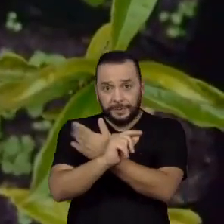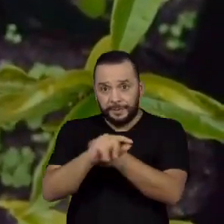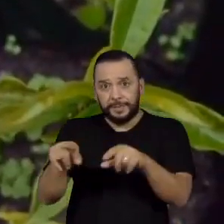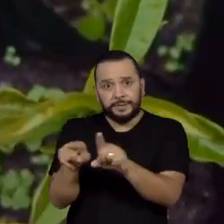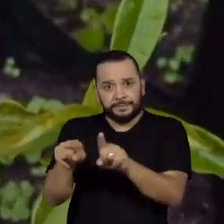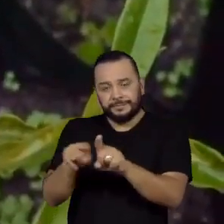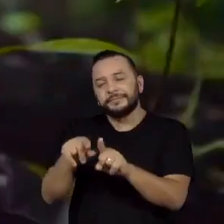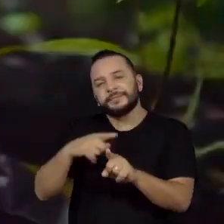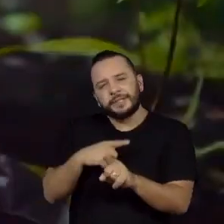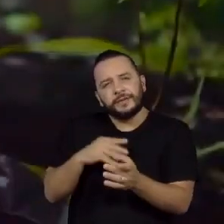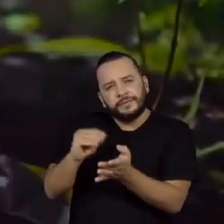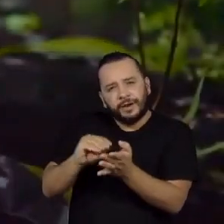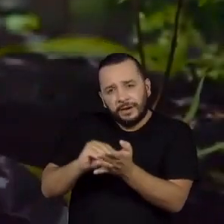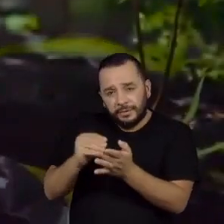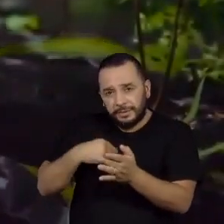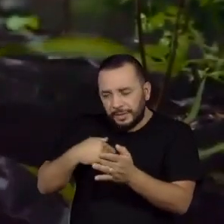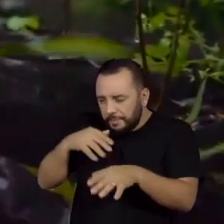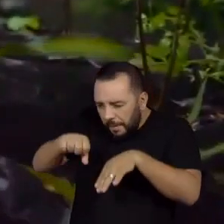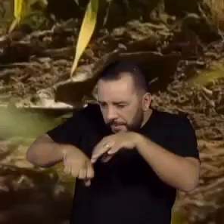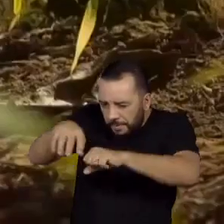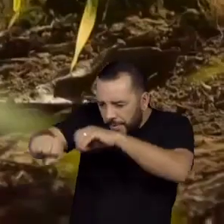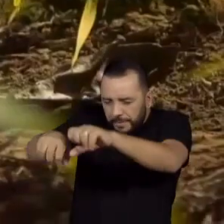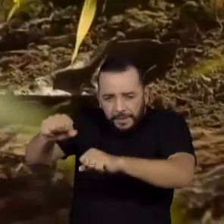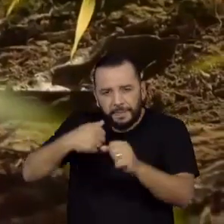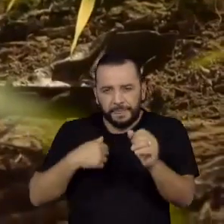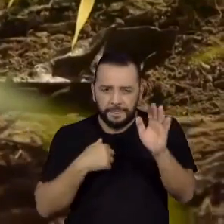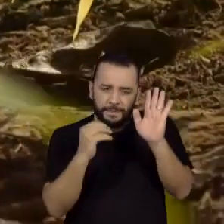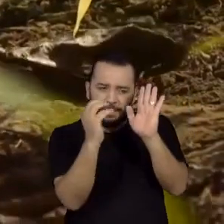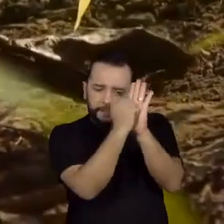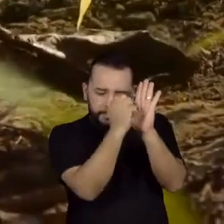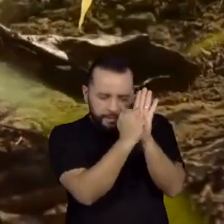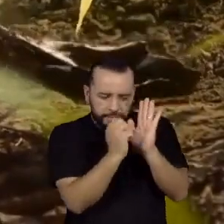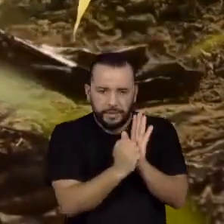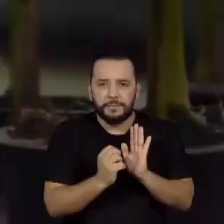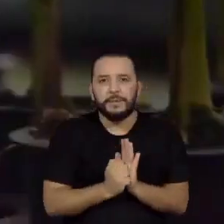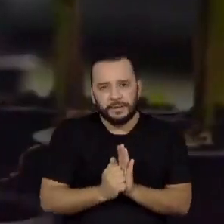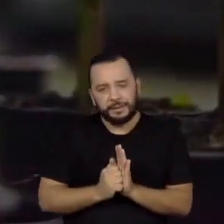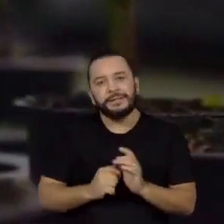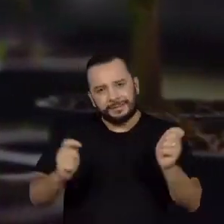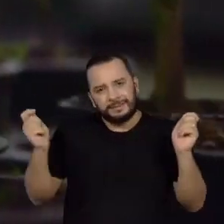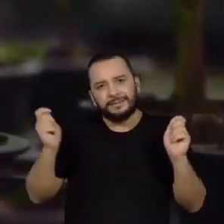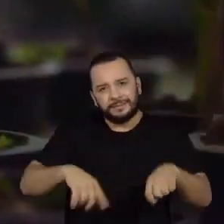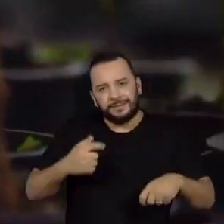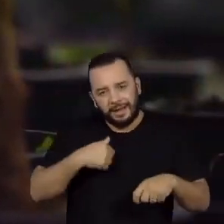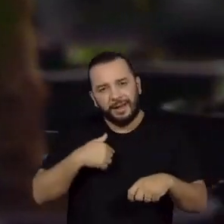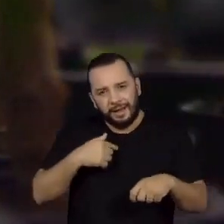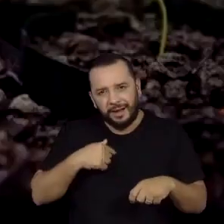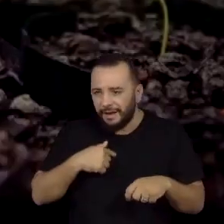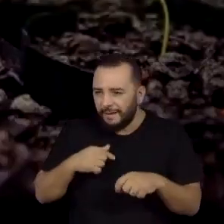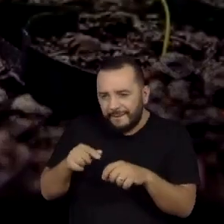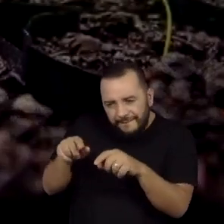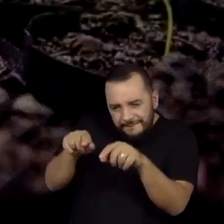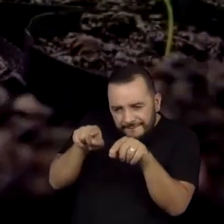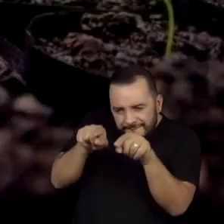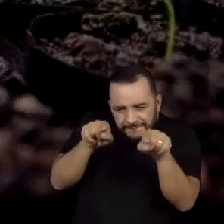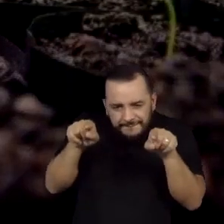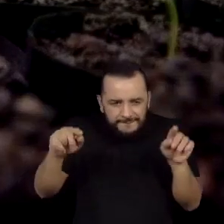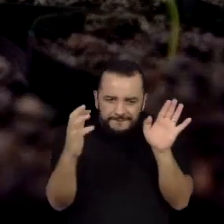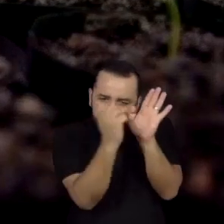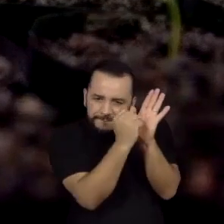assim. A gente precisa de apoio para levar os botânicos para o campo, para fazer essa catalogação de forma mais precisa.